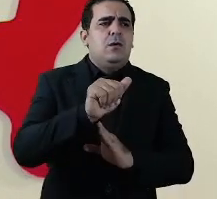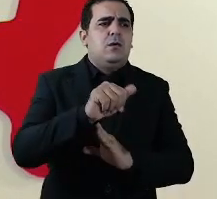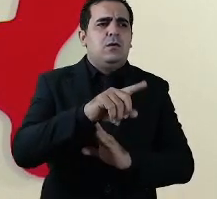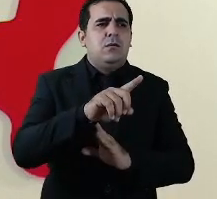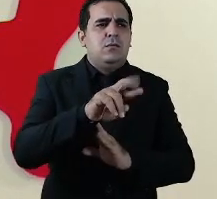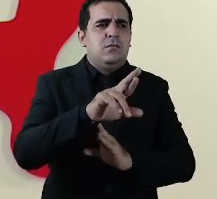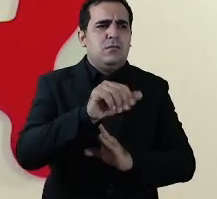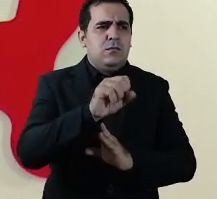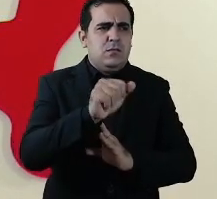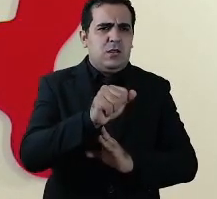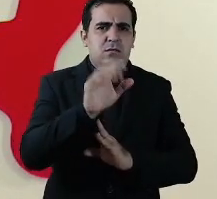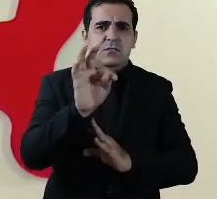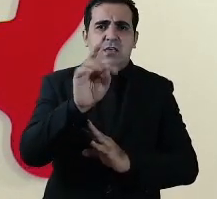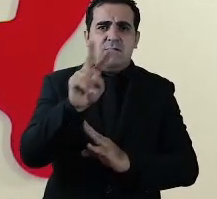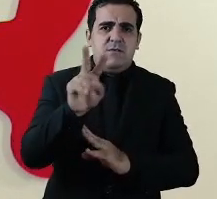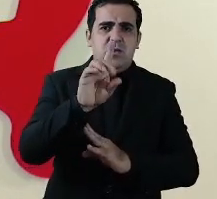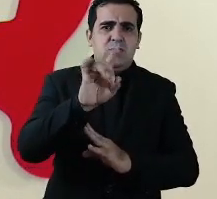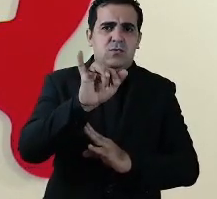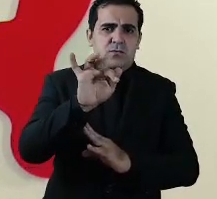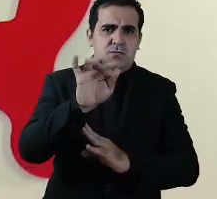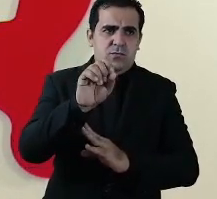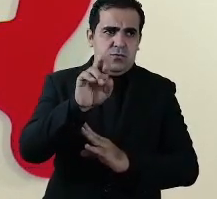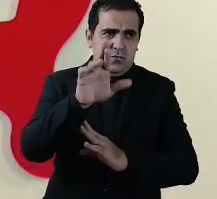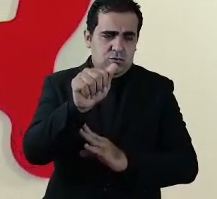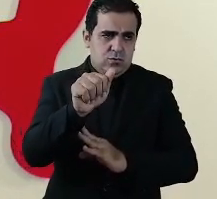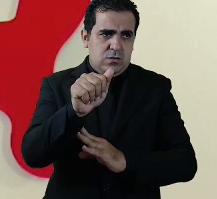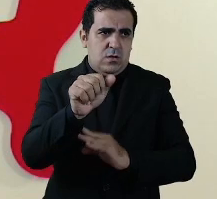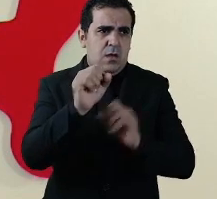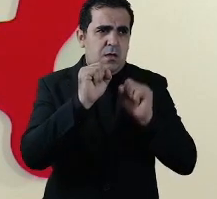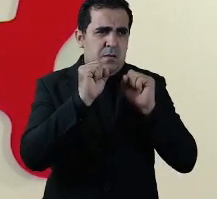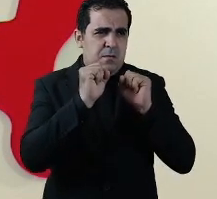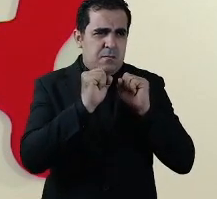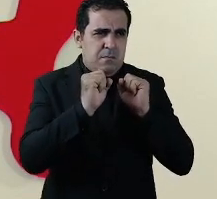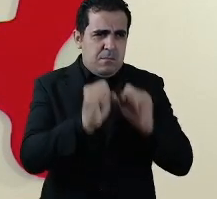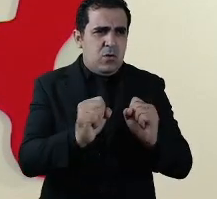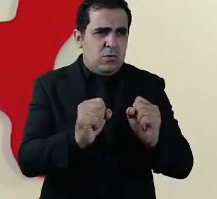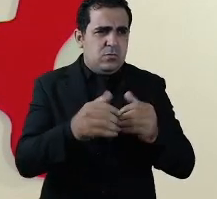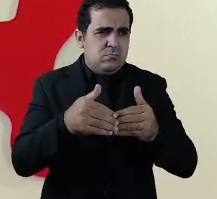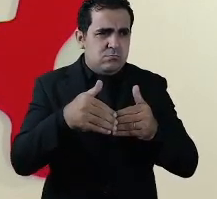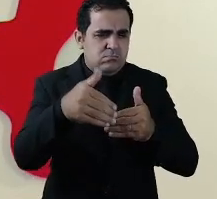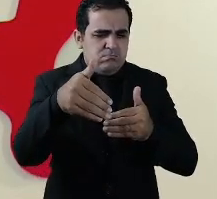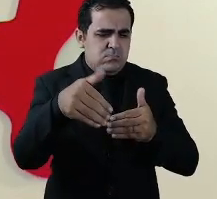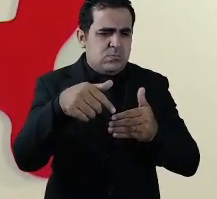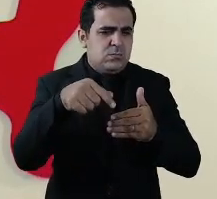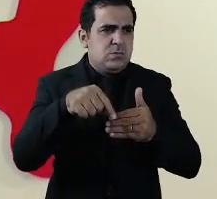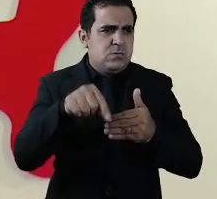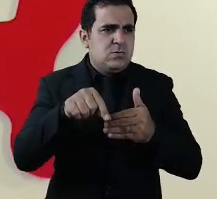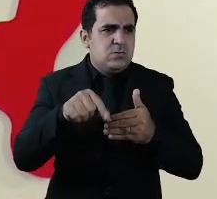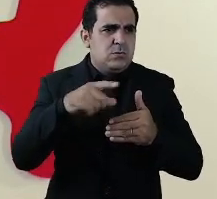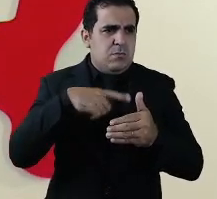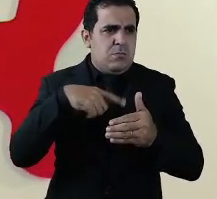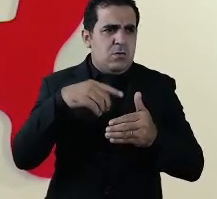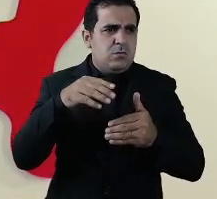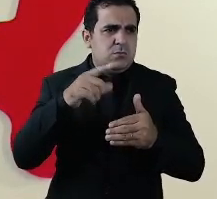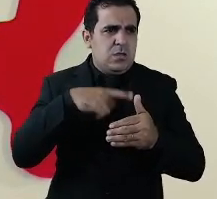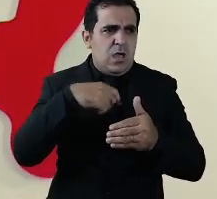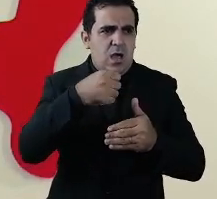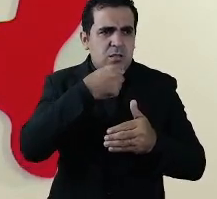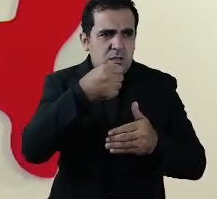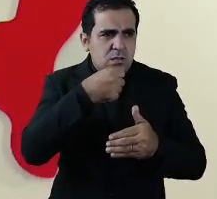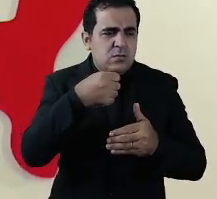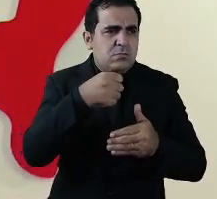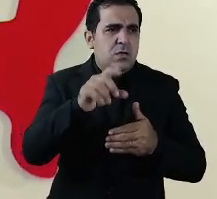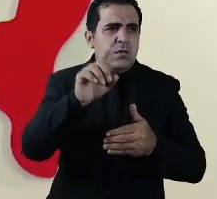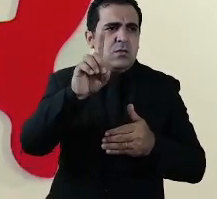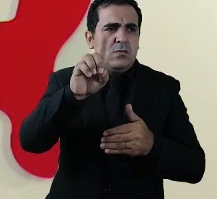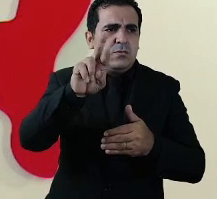Andressa Miranda da TV Difusora existe a possibilidade de em pouco tempo autorizar atendimento em drive-thru em